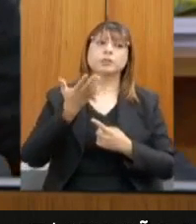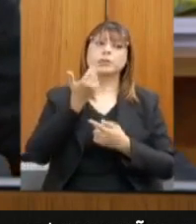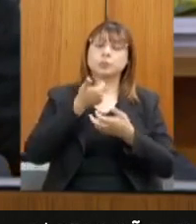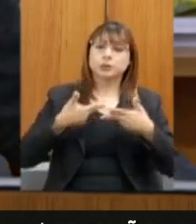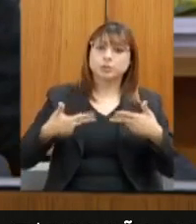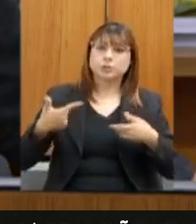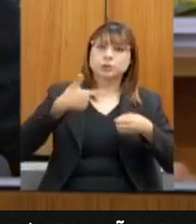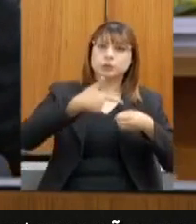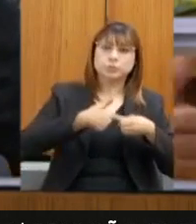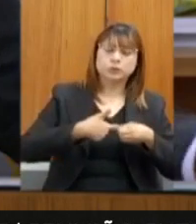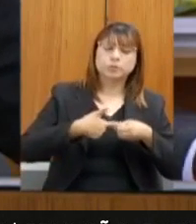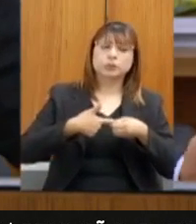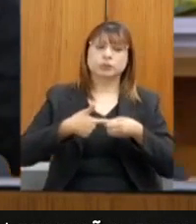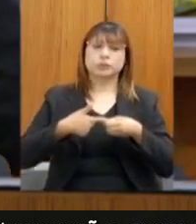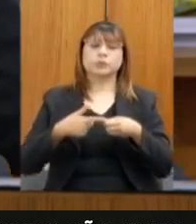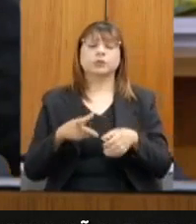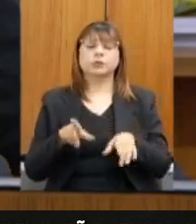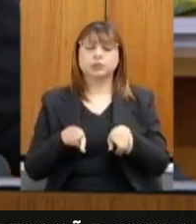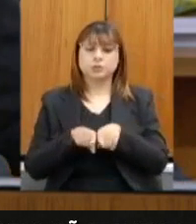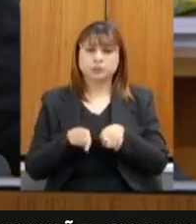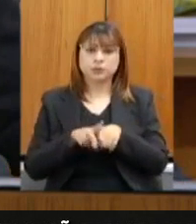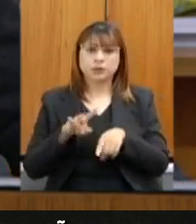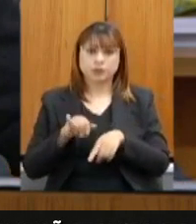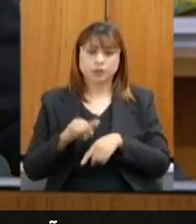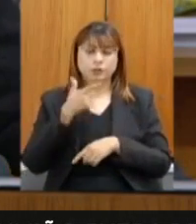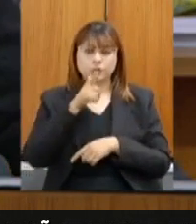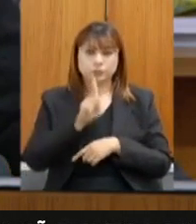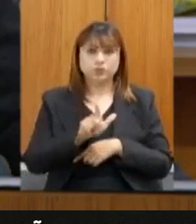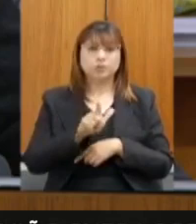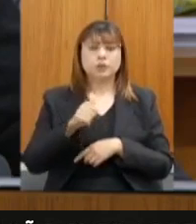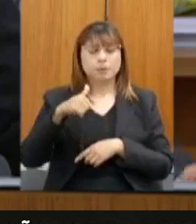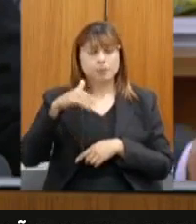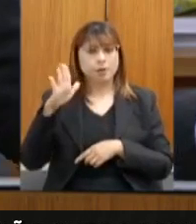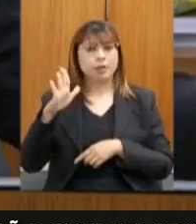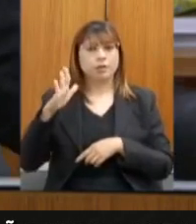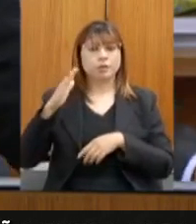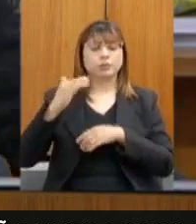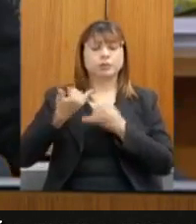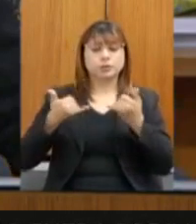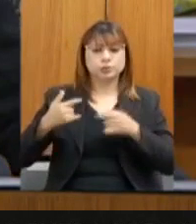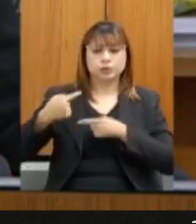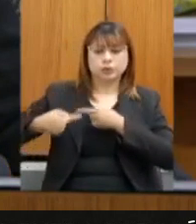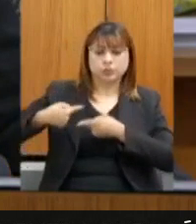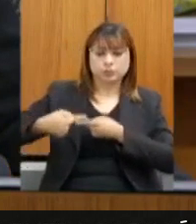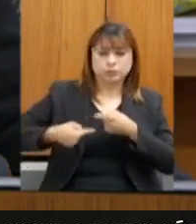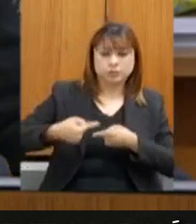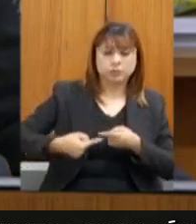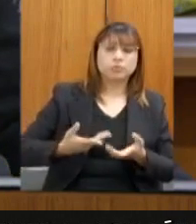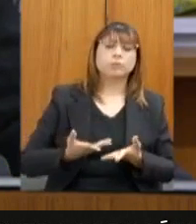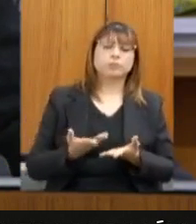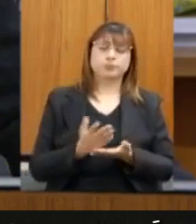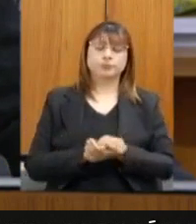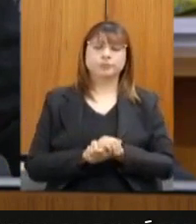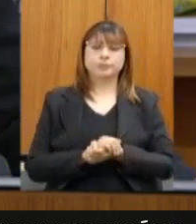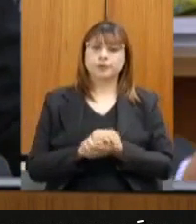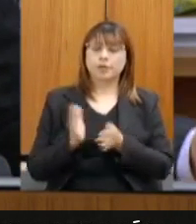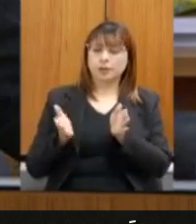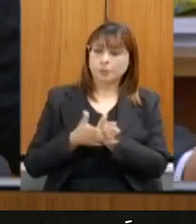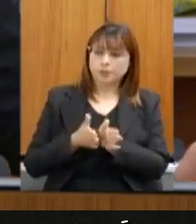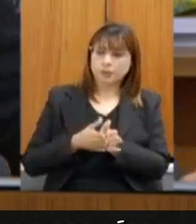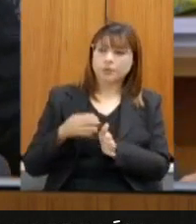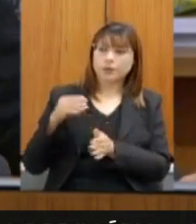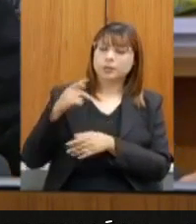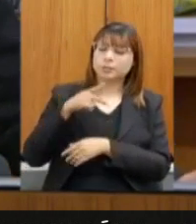juntar a energia solar e vamos gerar mais energias renováveis no nosso Estado. Então, muito obrigado, presidente Noraldino,